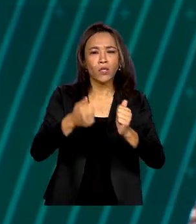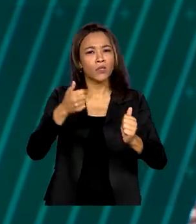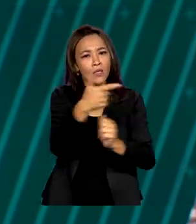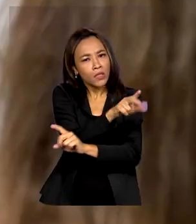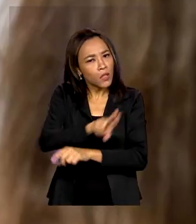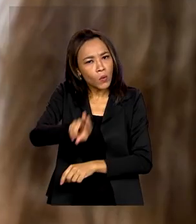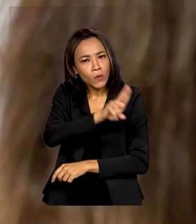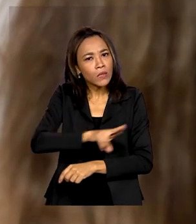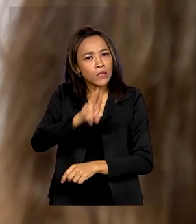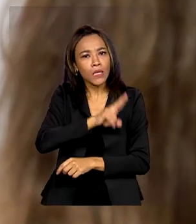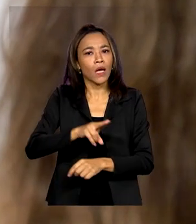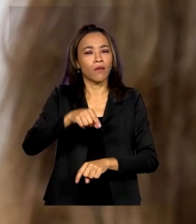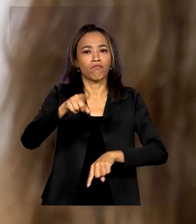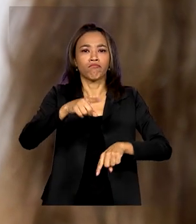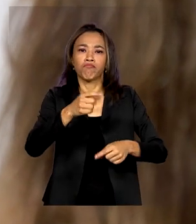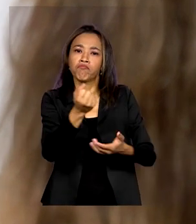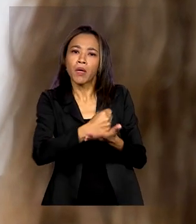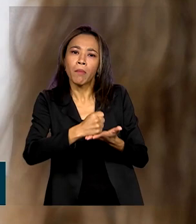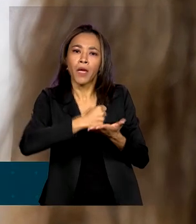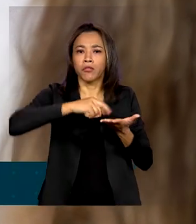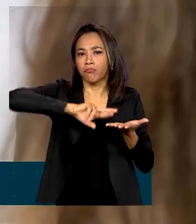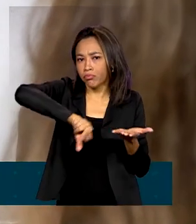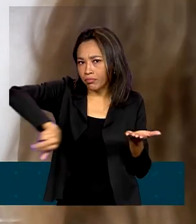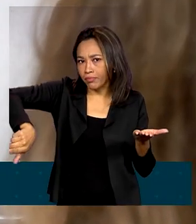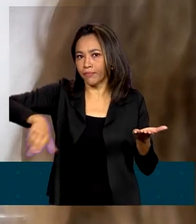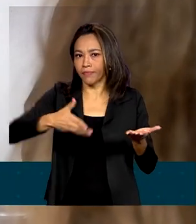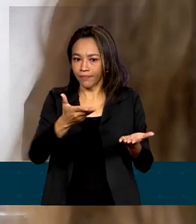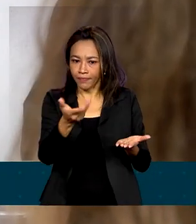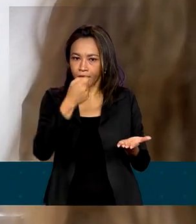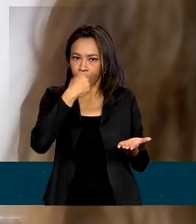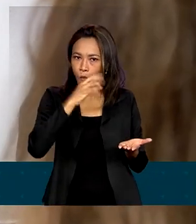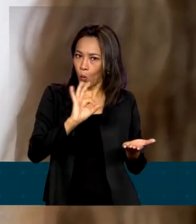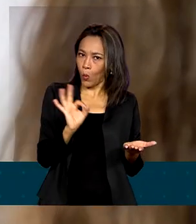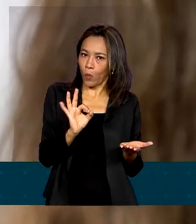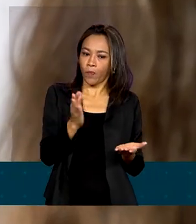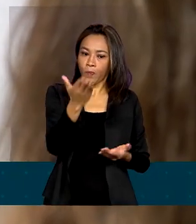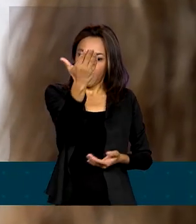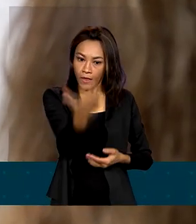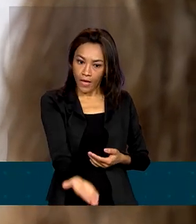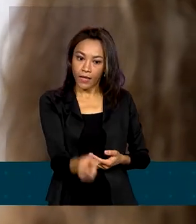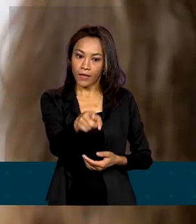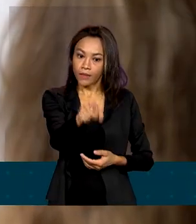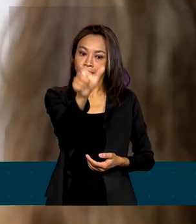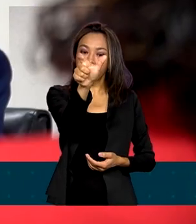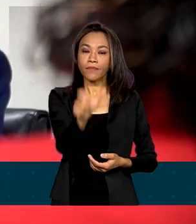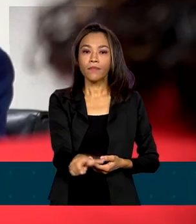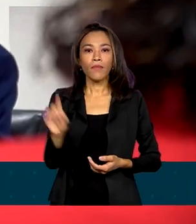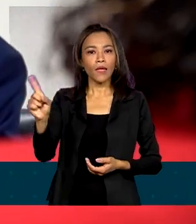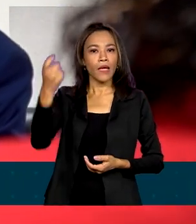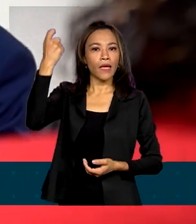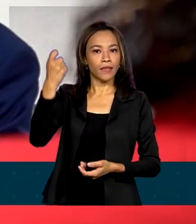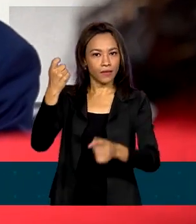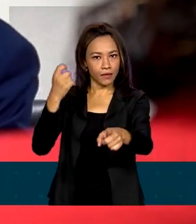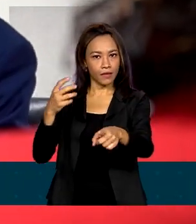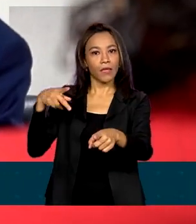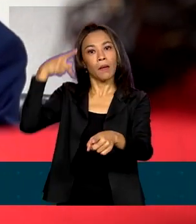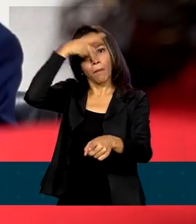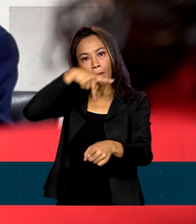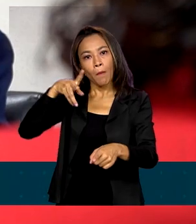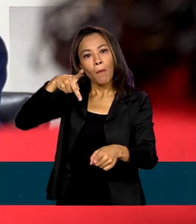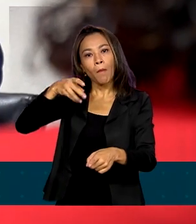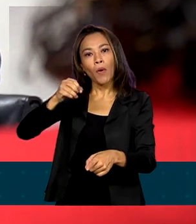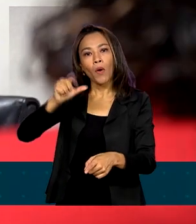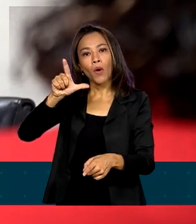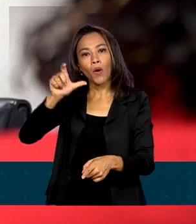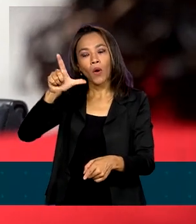ilícitas. O presidente da UAD, a Agência Mundial Antidopagem, o ex-atleta polonês Witold